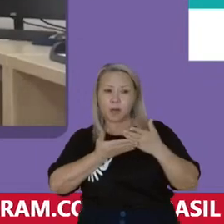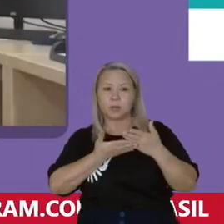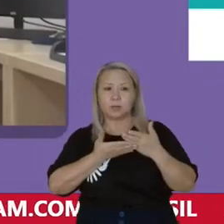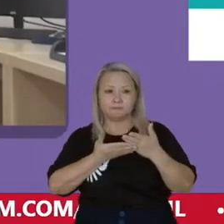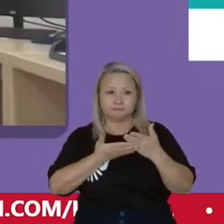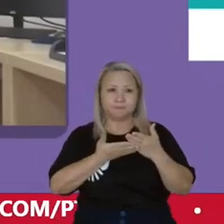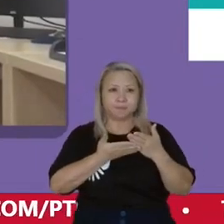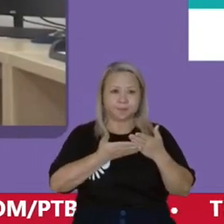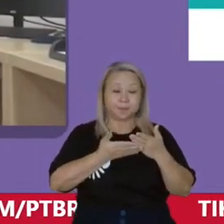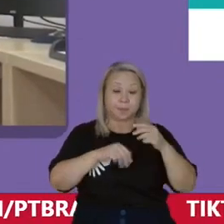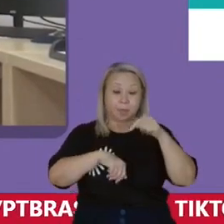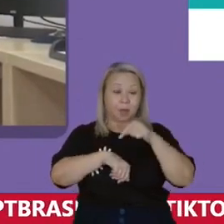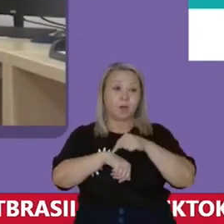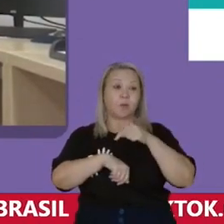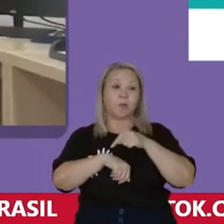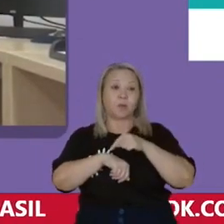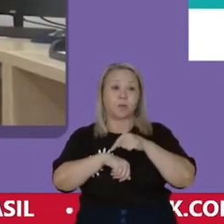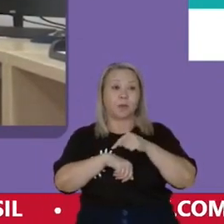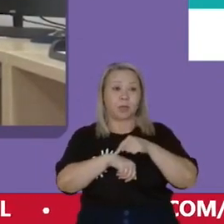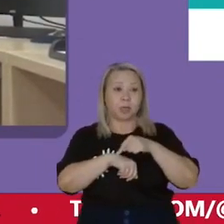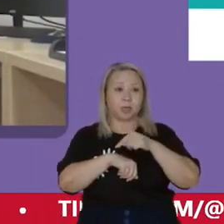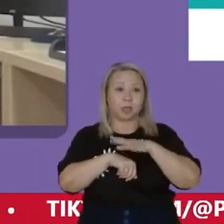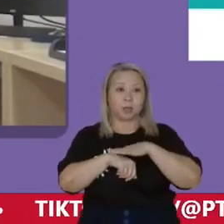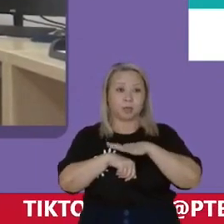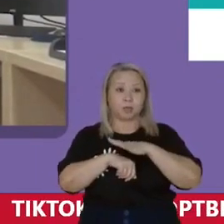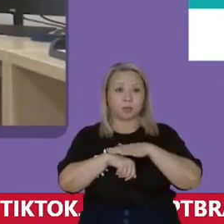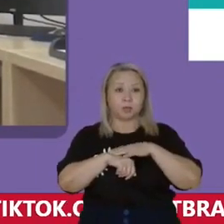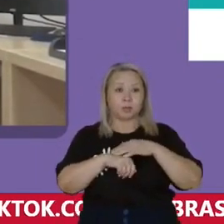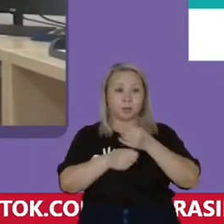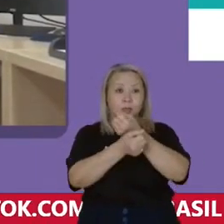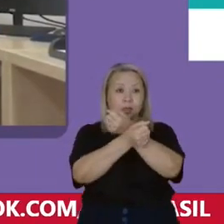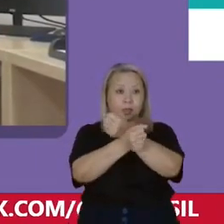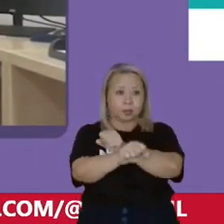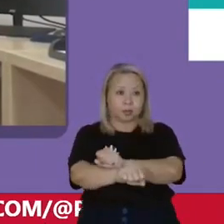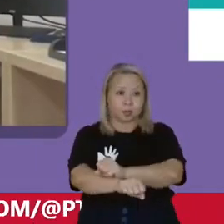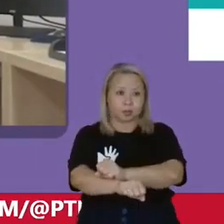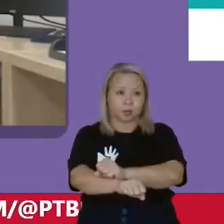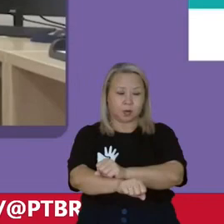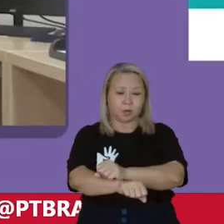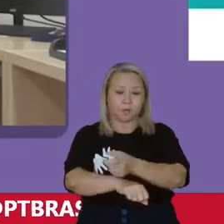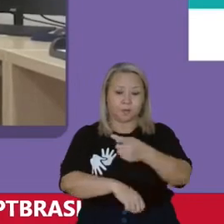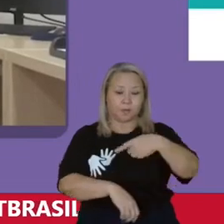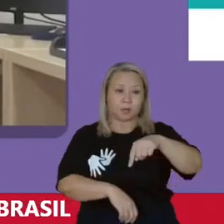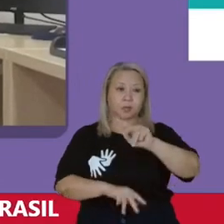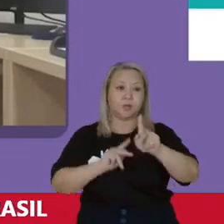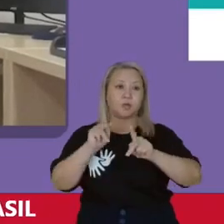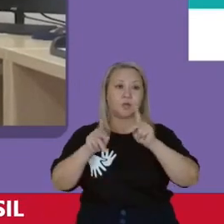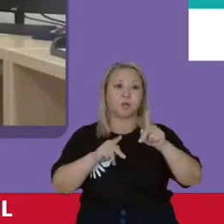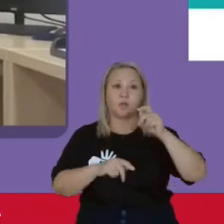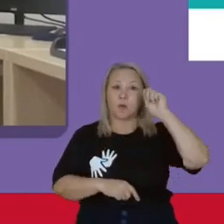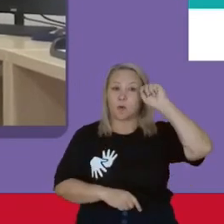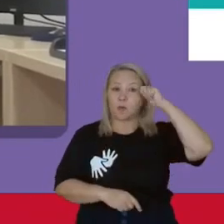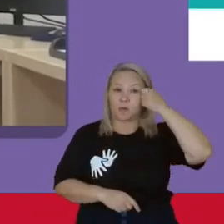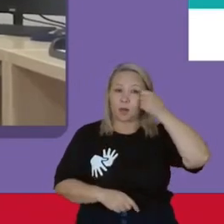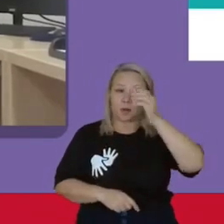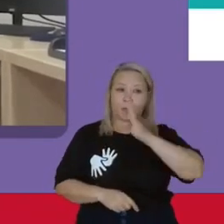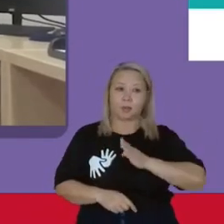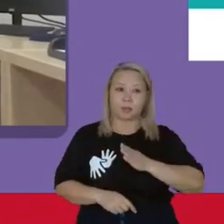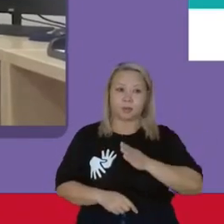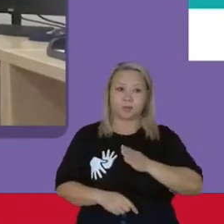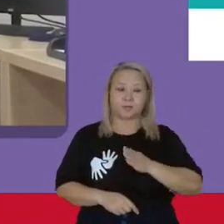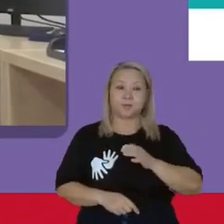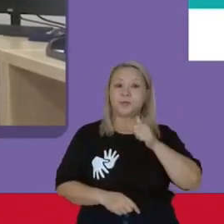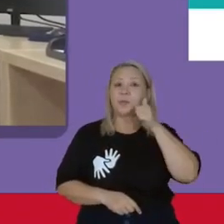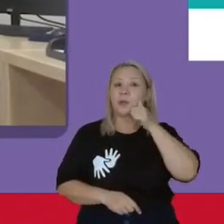no momento em que escravizam esse povo negro brasileiro E a mulher